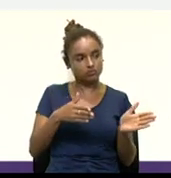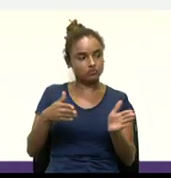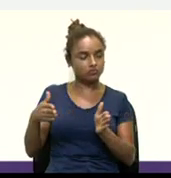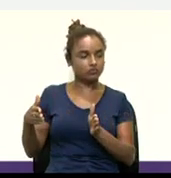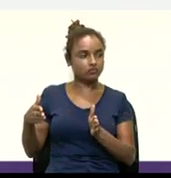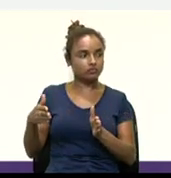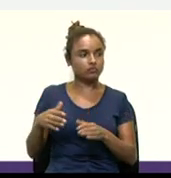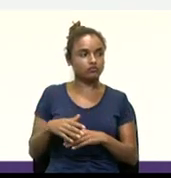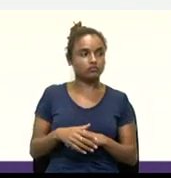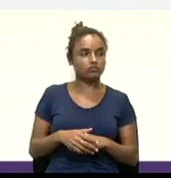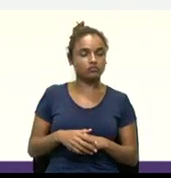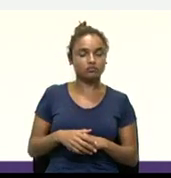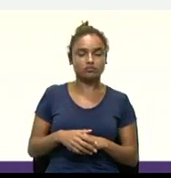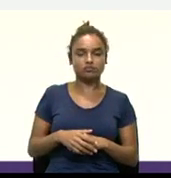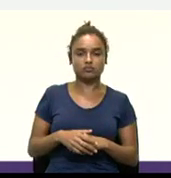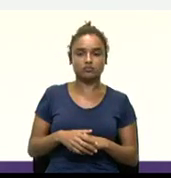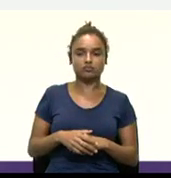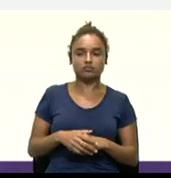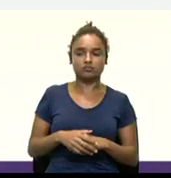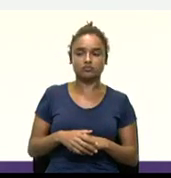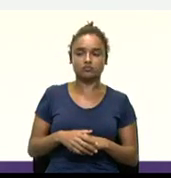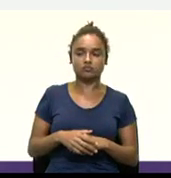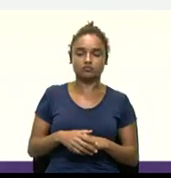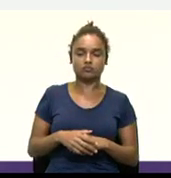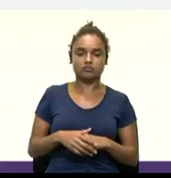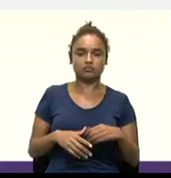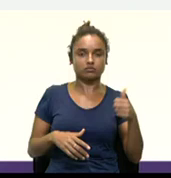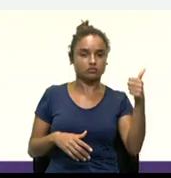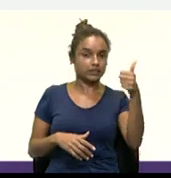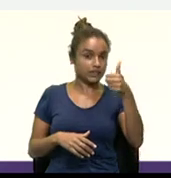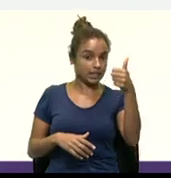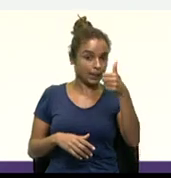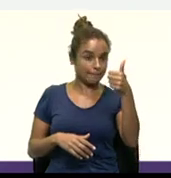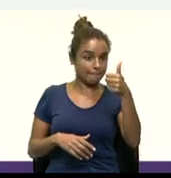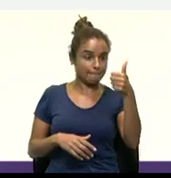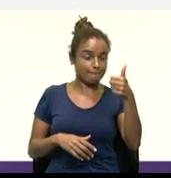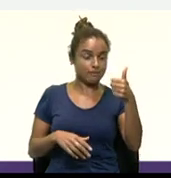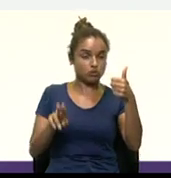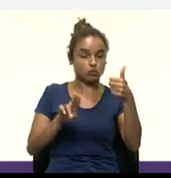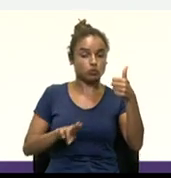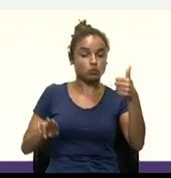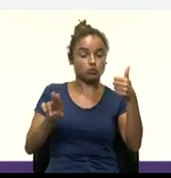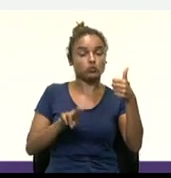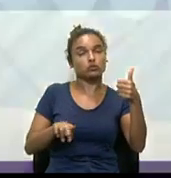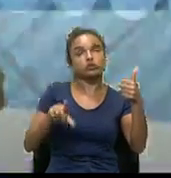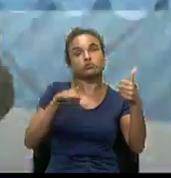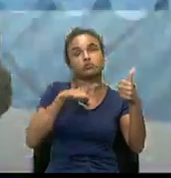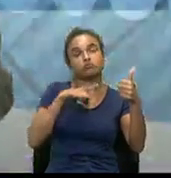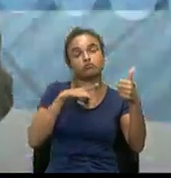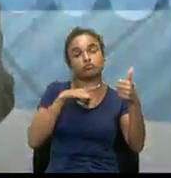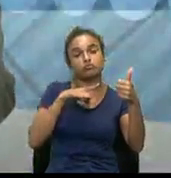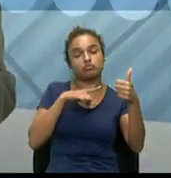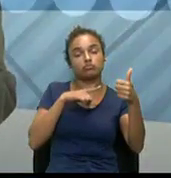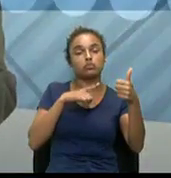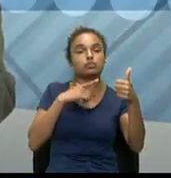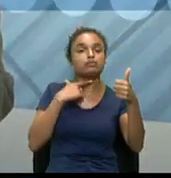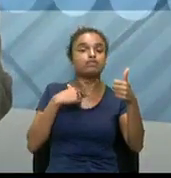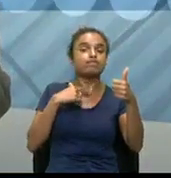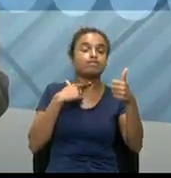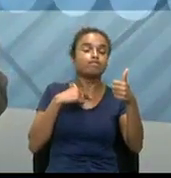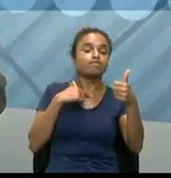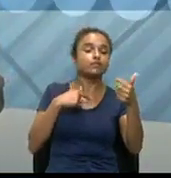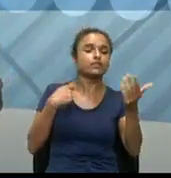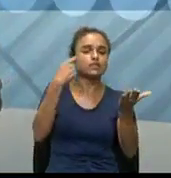primeiro passo, então, vamos pensar assim, ah, né, então, eu tenho, é, vontade, né, de